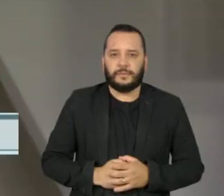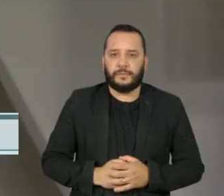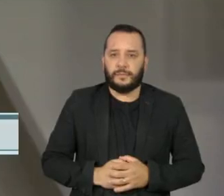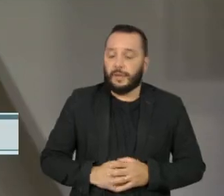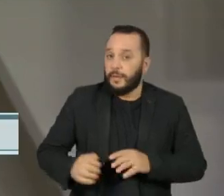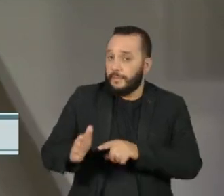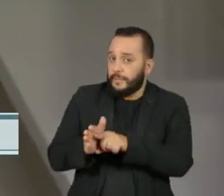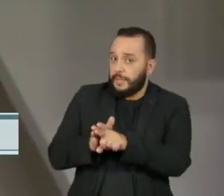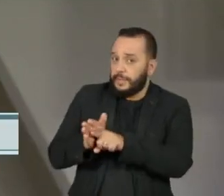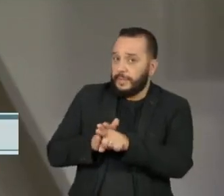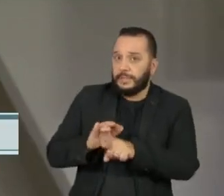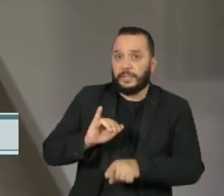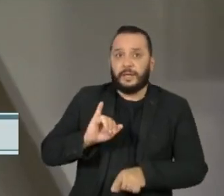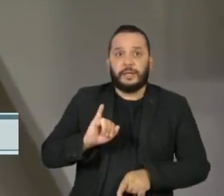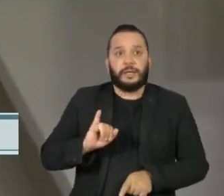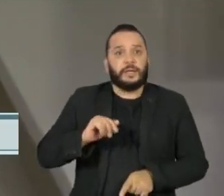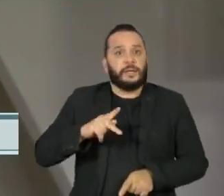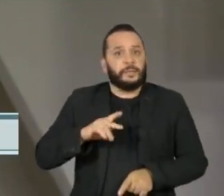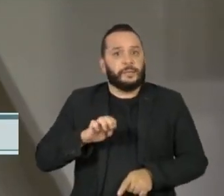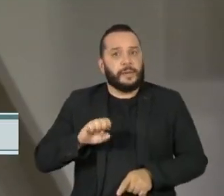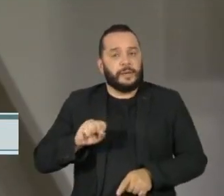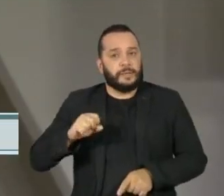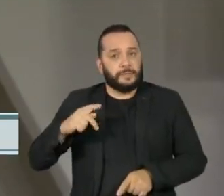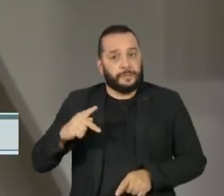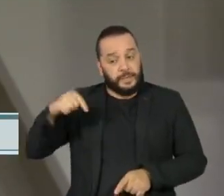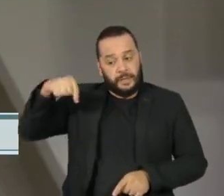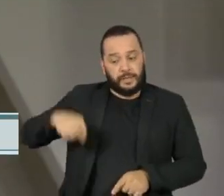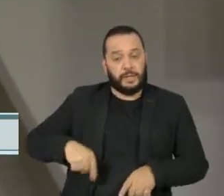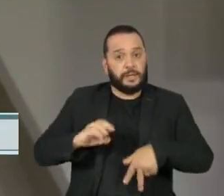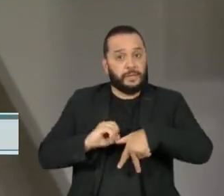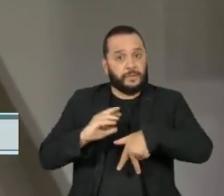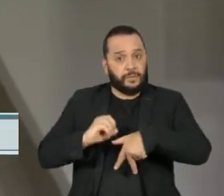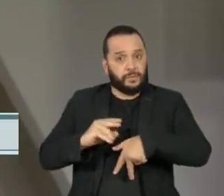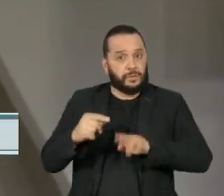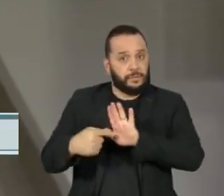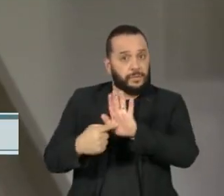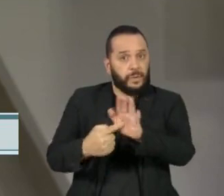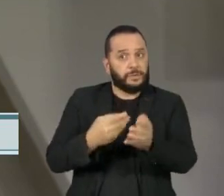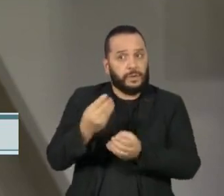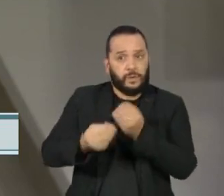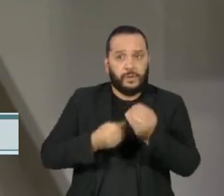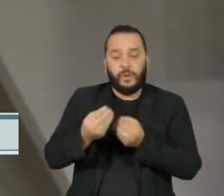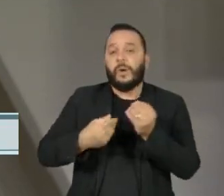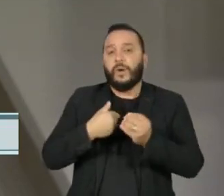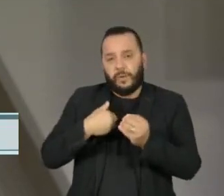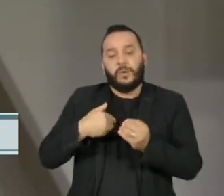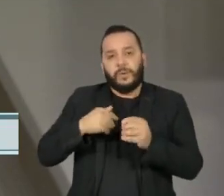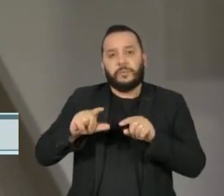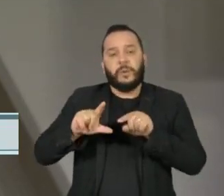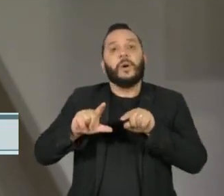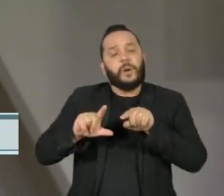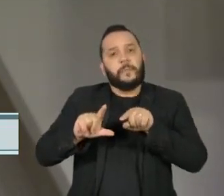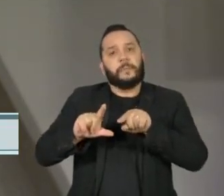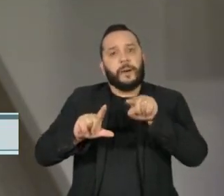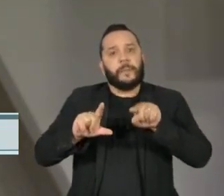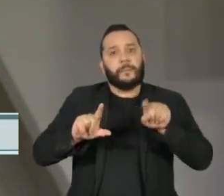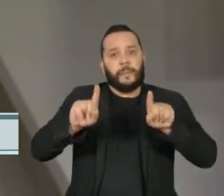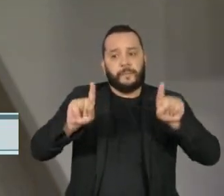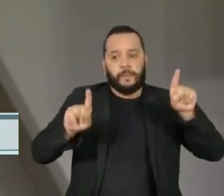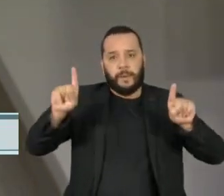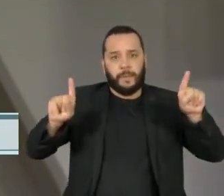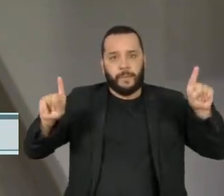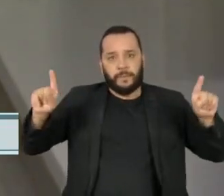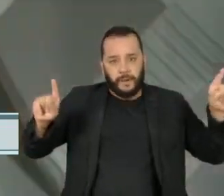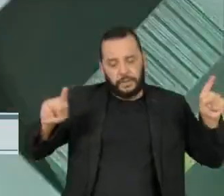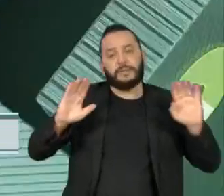Pesquisa IPESP, encomendada pela TV Cultura, apresenta os últimos números para a presidência e do Estado de São Paulo para governo